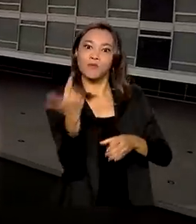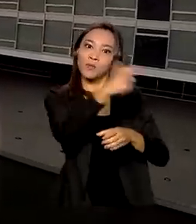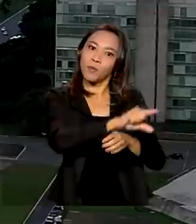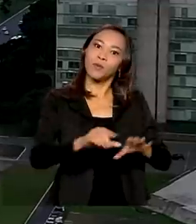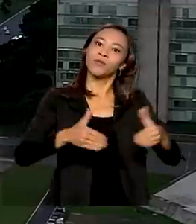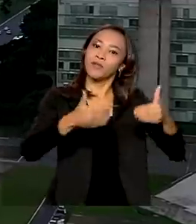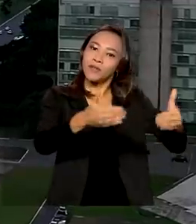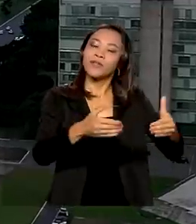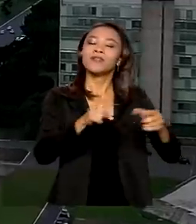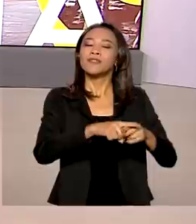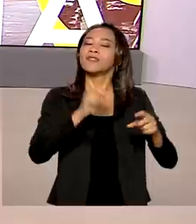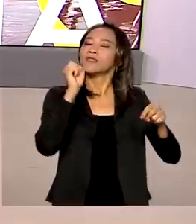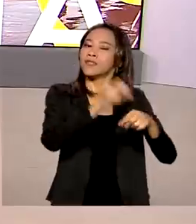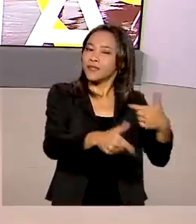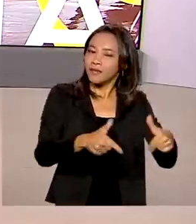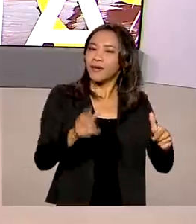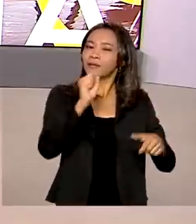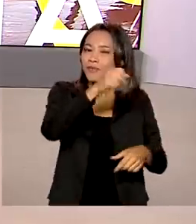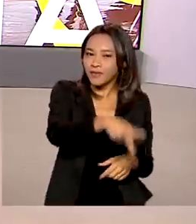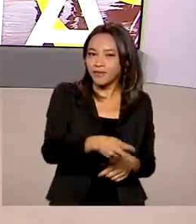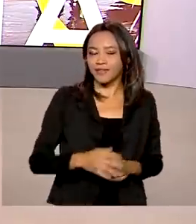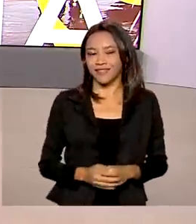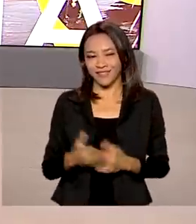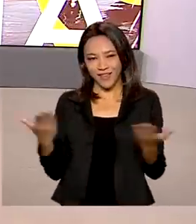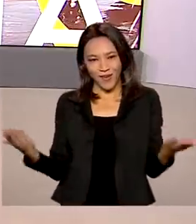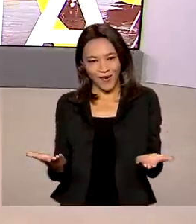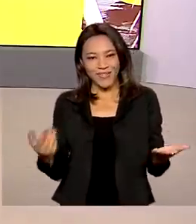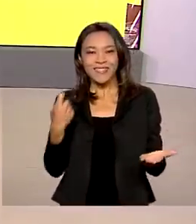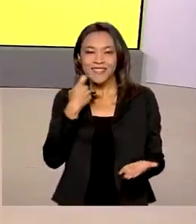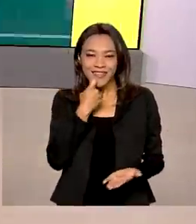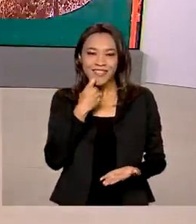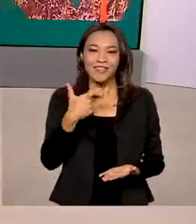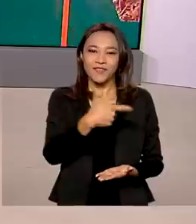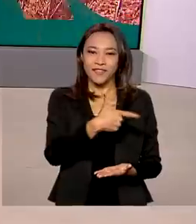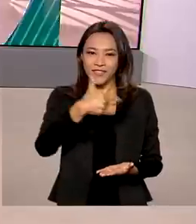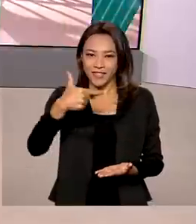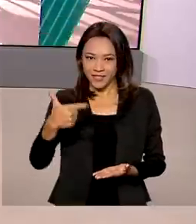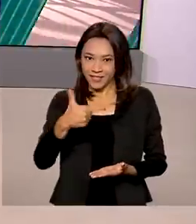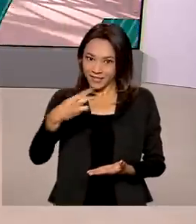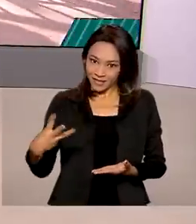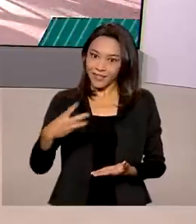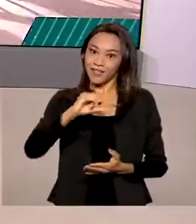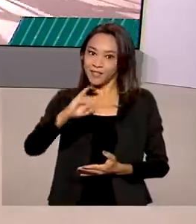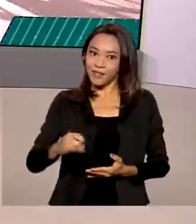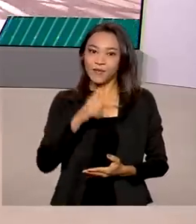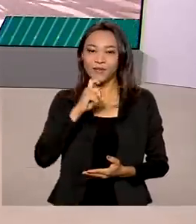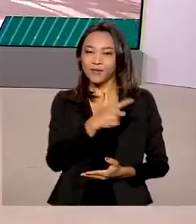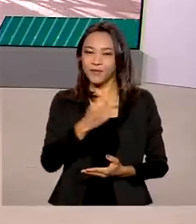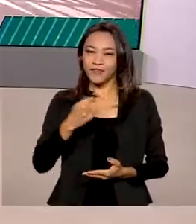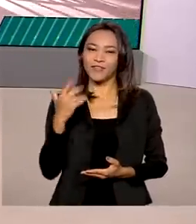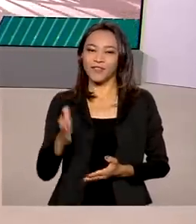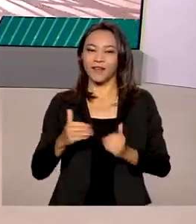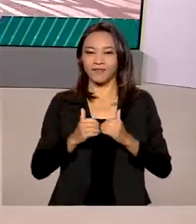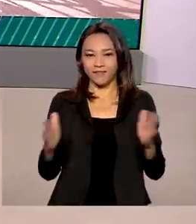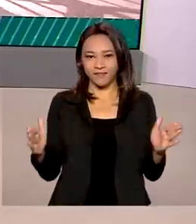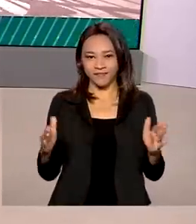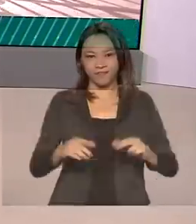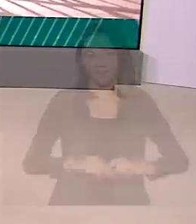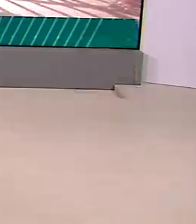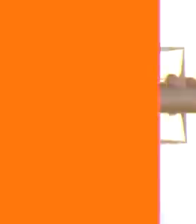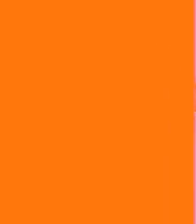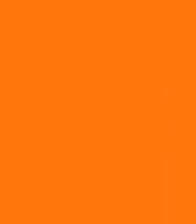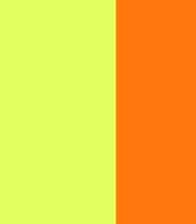Emprego e da Previdência. O Brasil em Dia desta sexta-feira, 23 de julho de 2021, já está no ar.